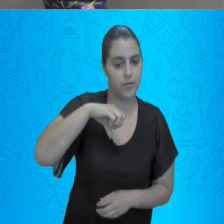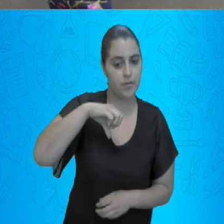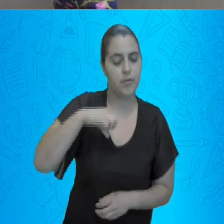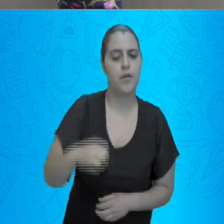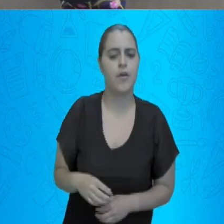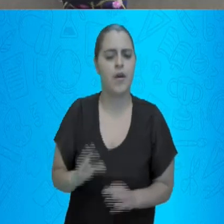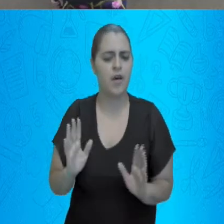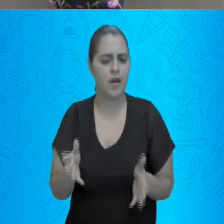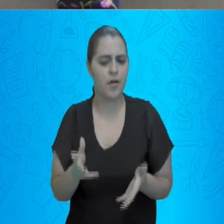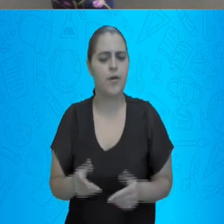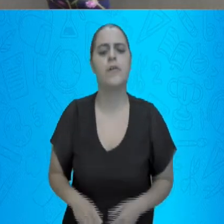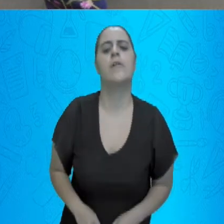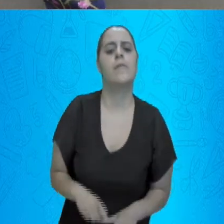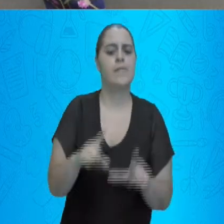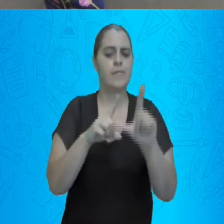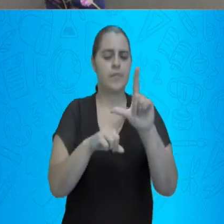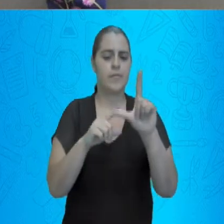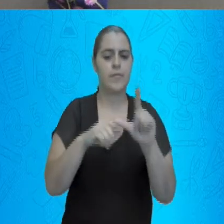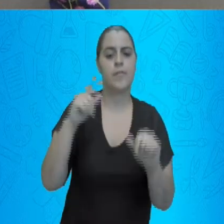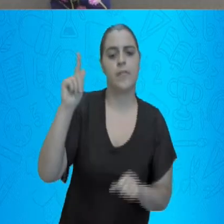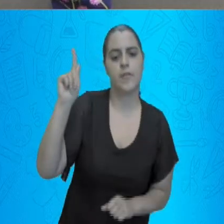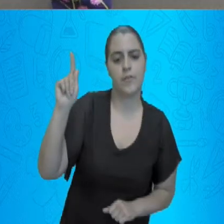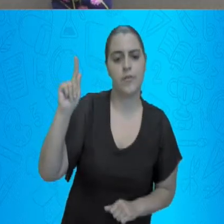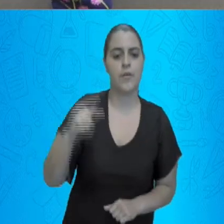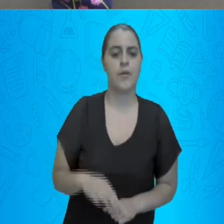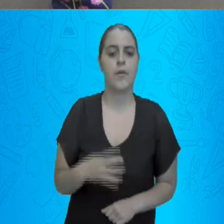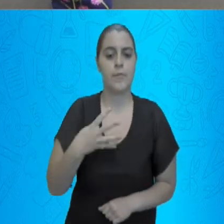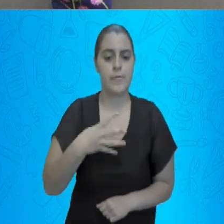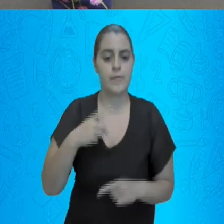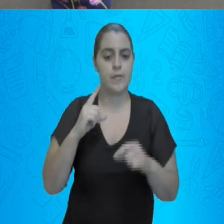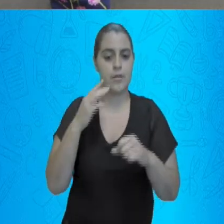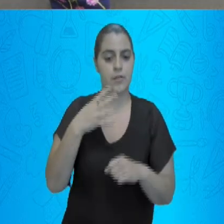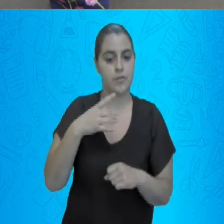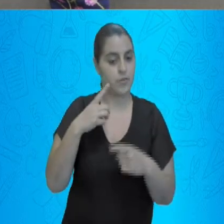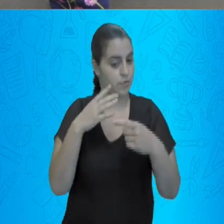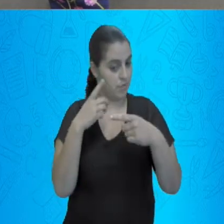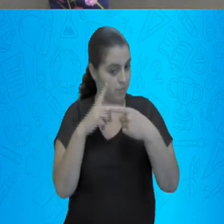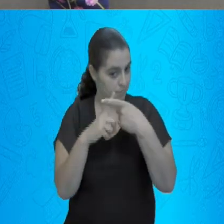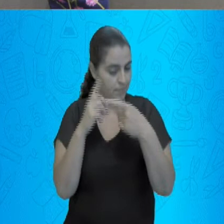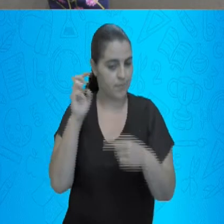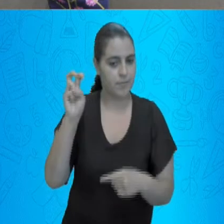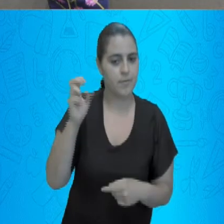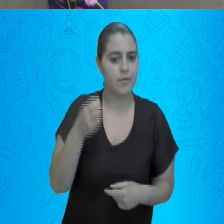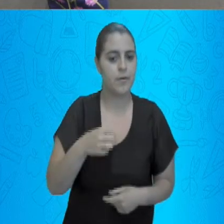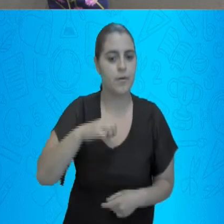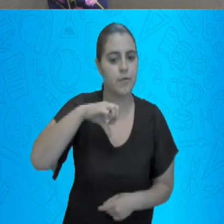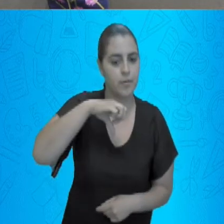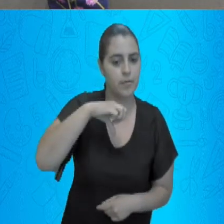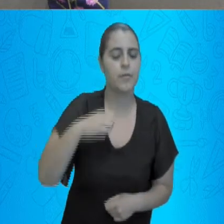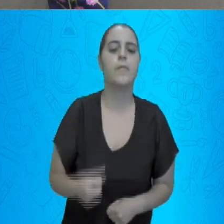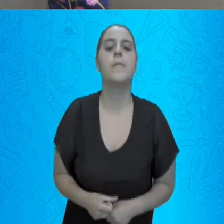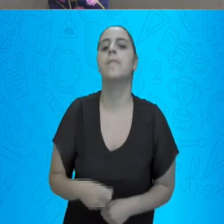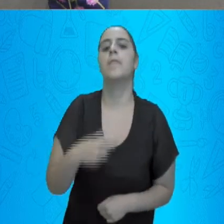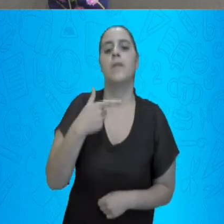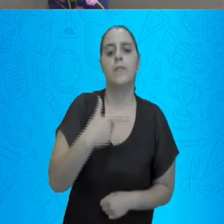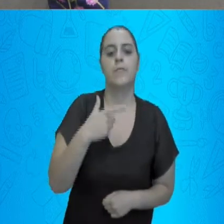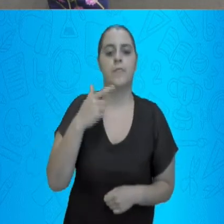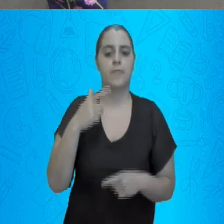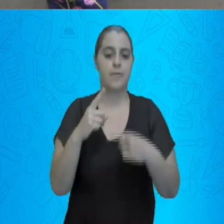Agora, a letra G. 4 mais 5, 9. 2 mais 3,